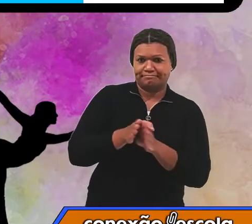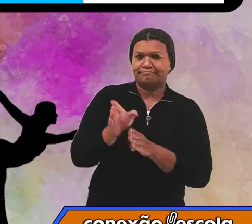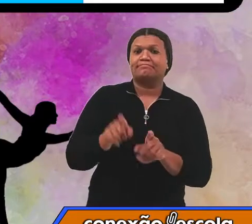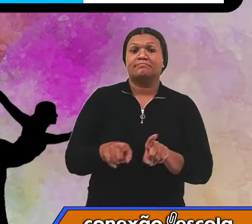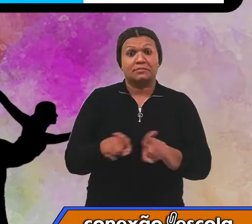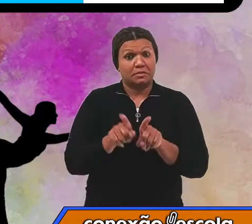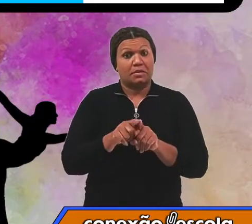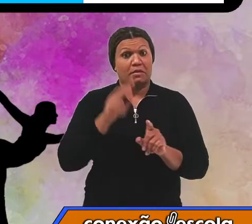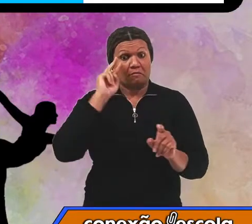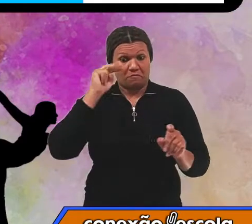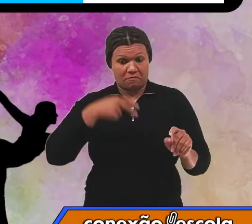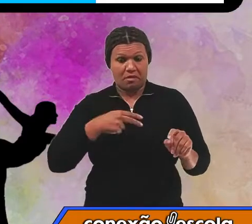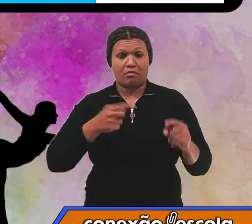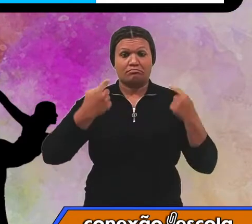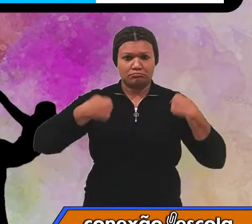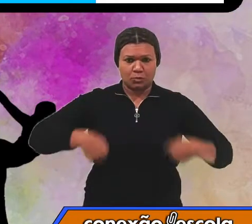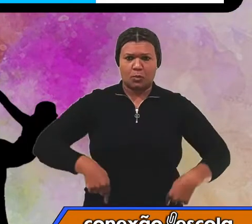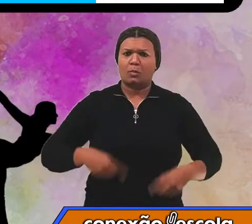Tá certo?